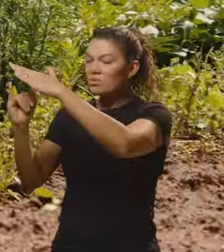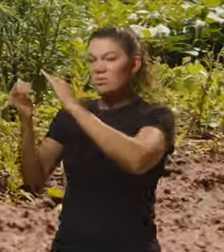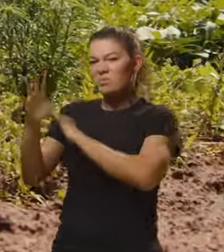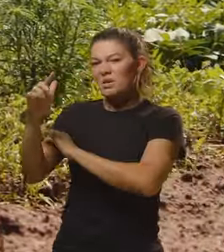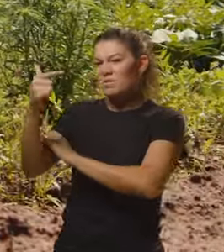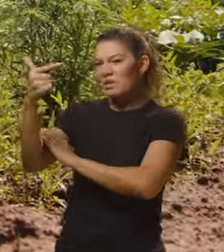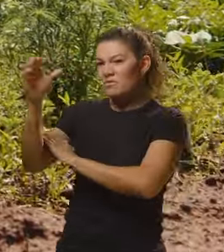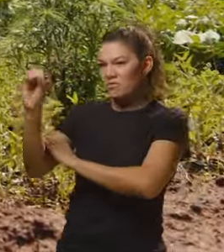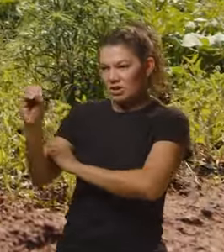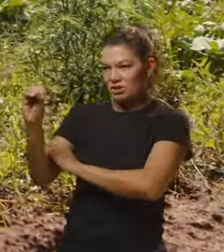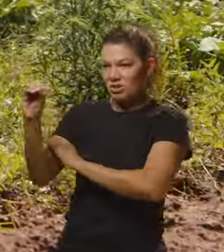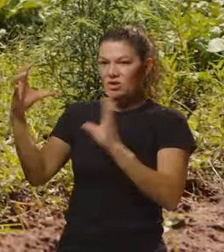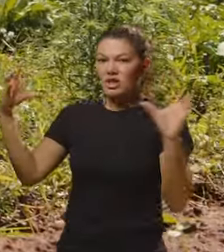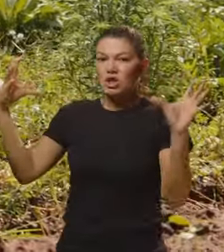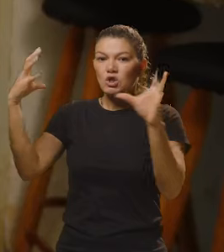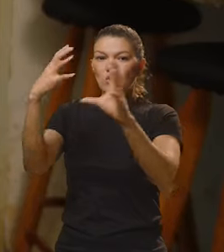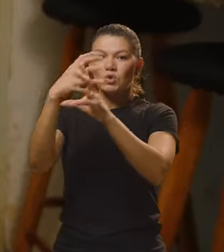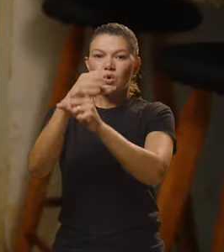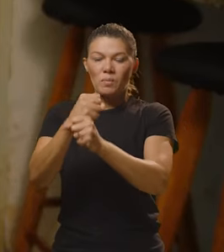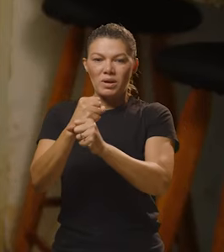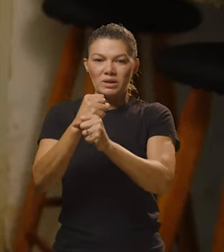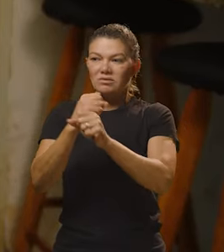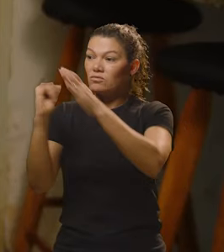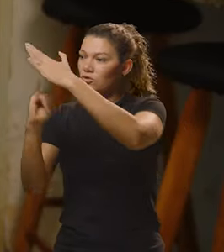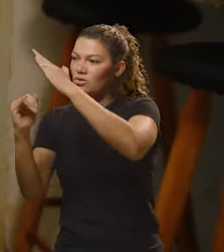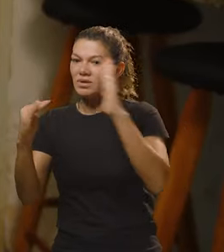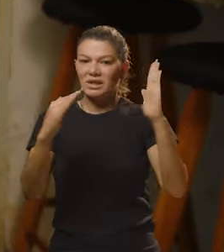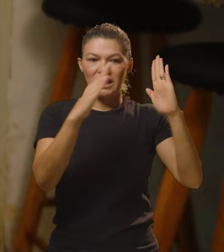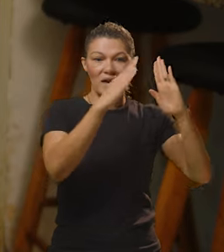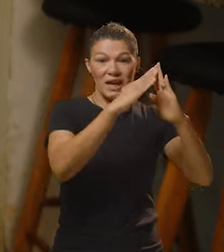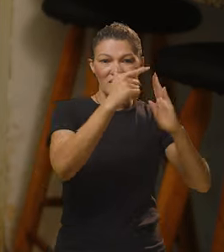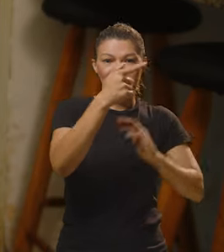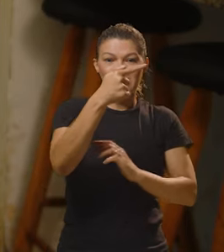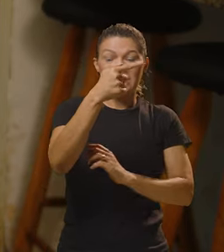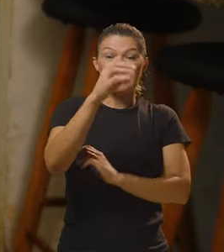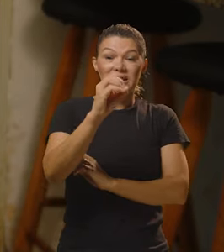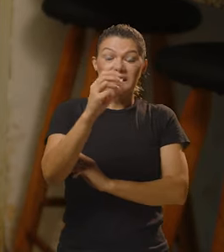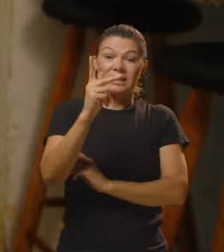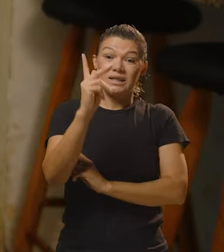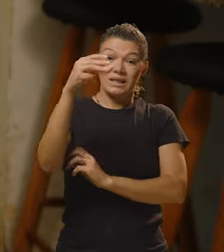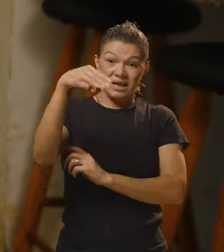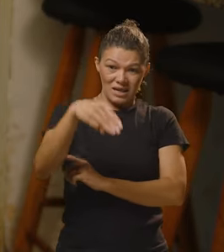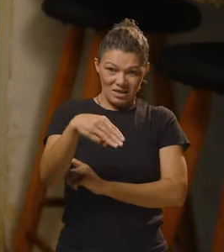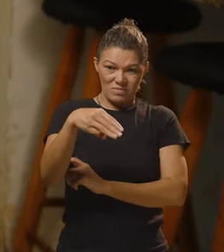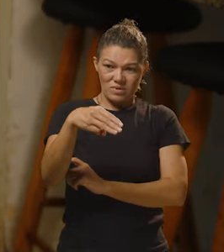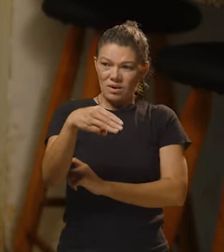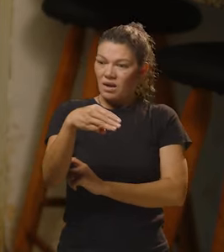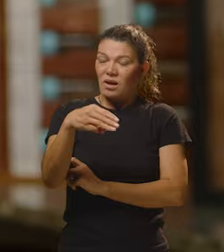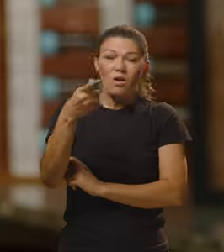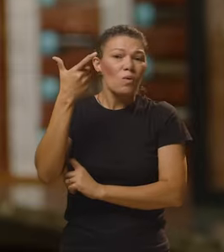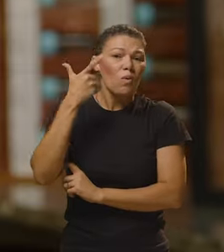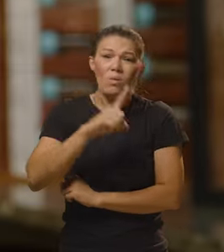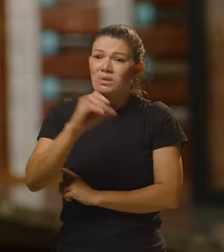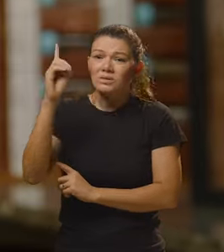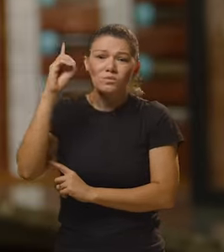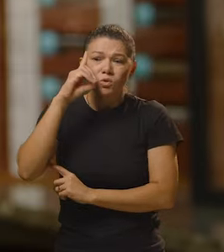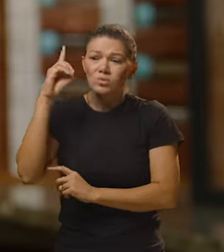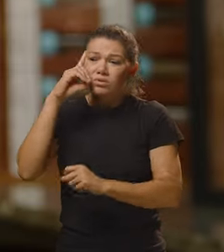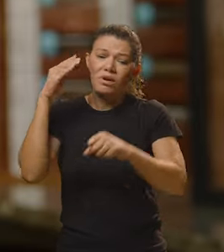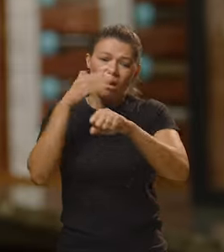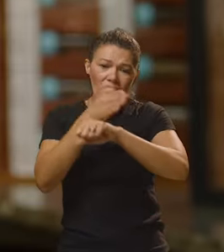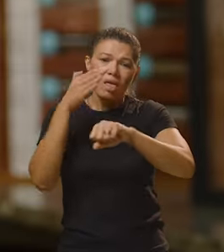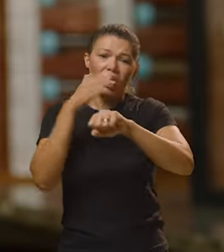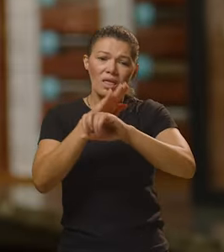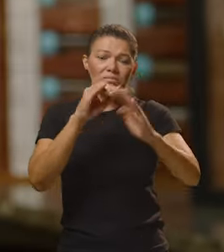o instituto, ele está a uns 20 quilômetros. Ou seja, do instituto até na minha casa, vai ser uns 70 quilômetros. Eu não tenho como